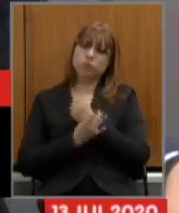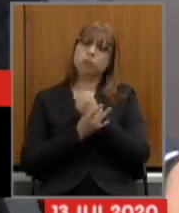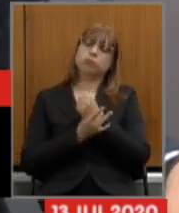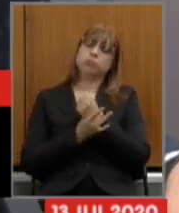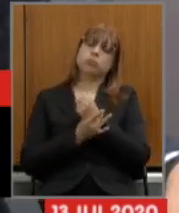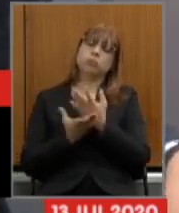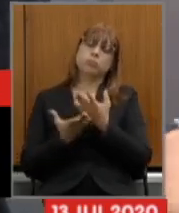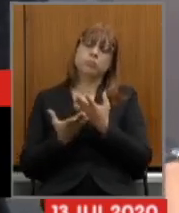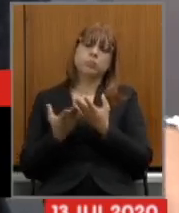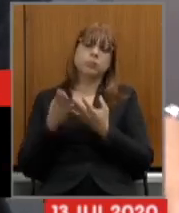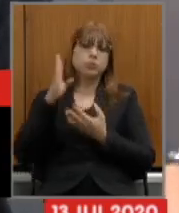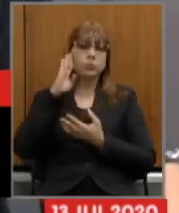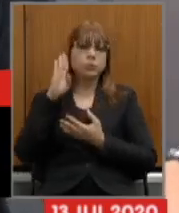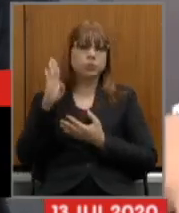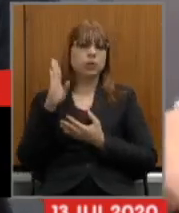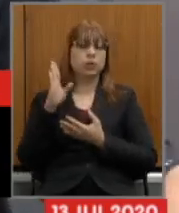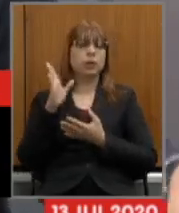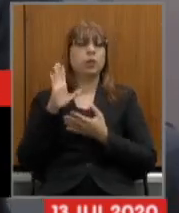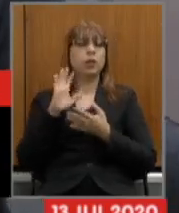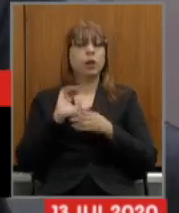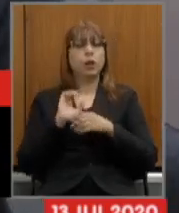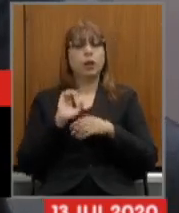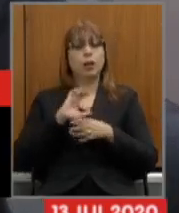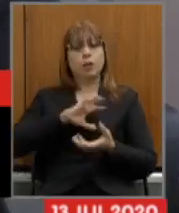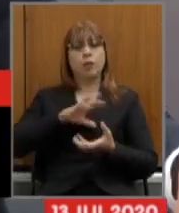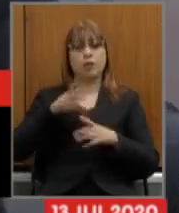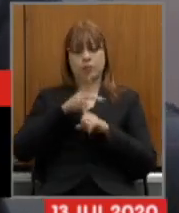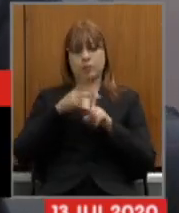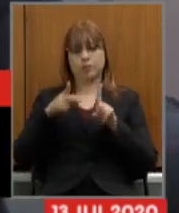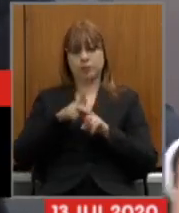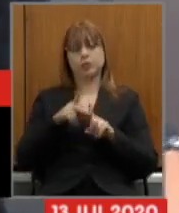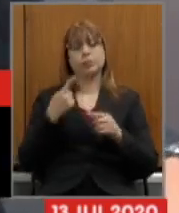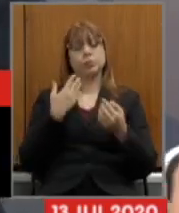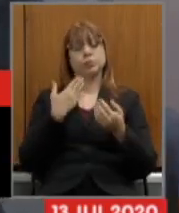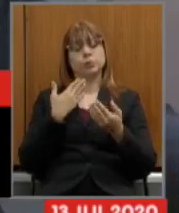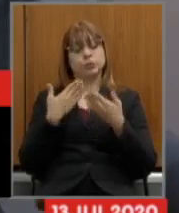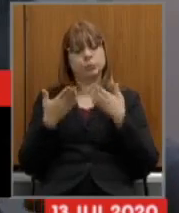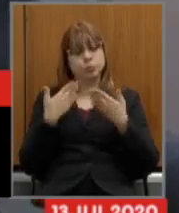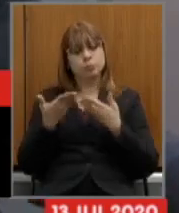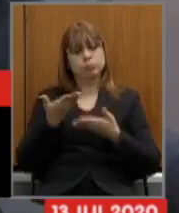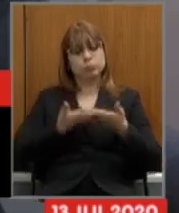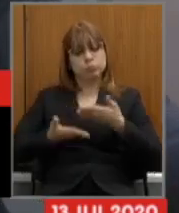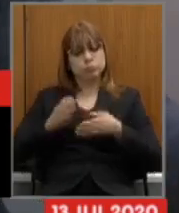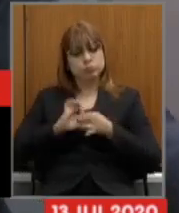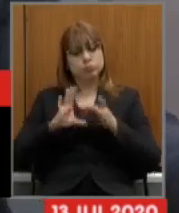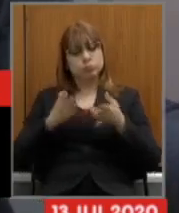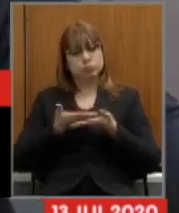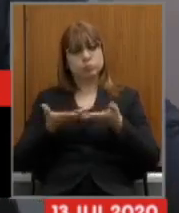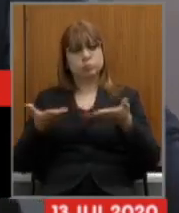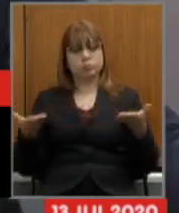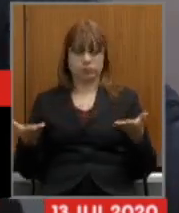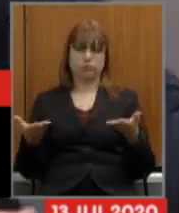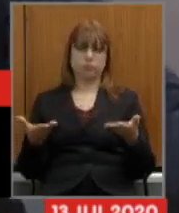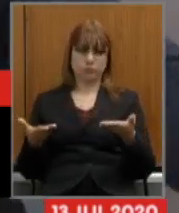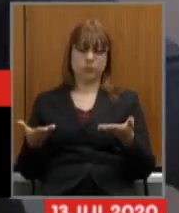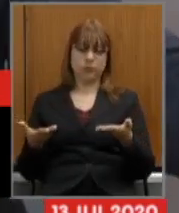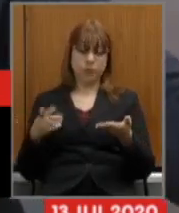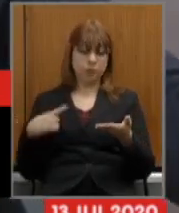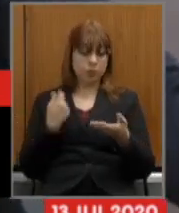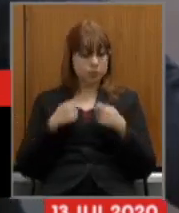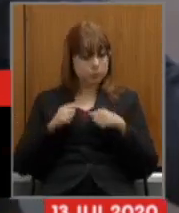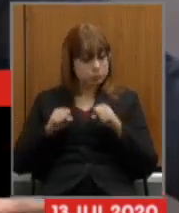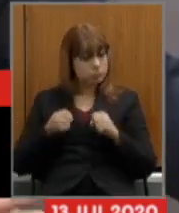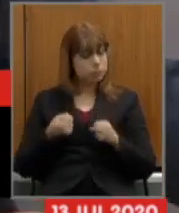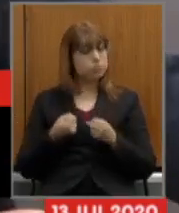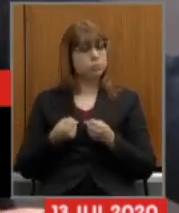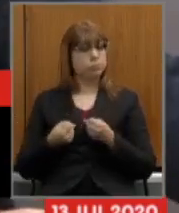na reforma da Previdência a discussão o debate o amplo debate e é isso que nós precisamos de garantir aqui